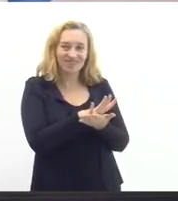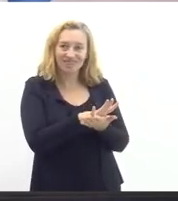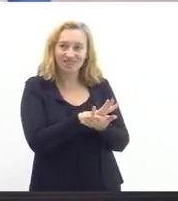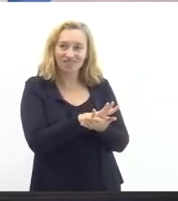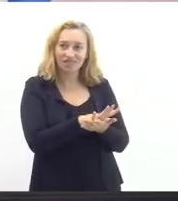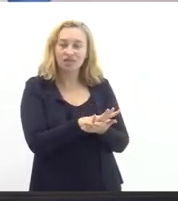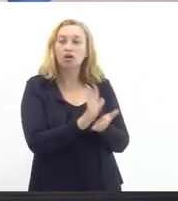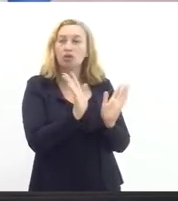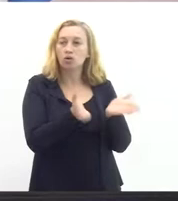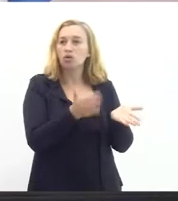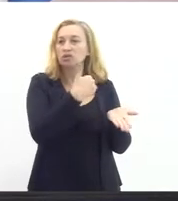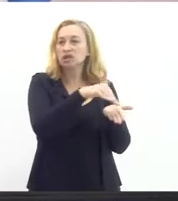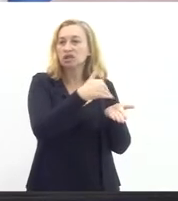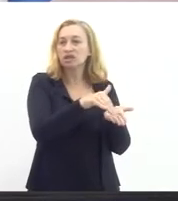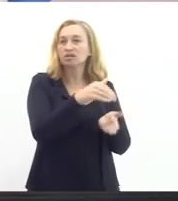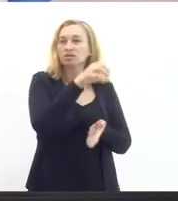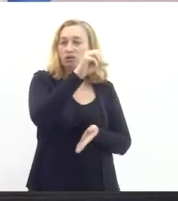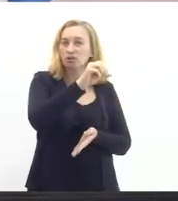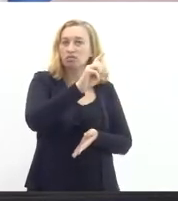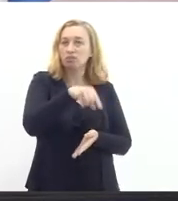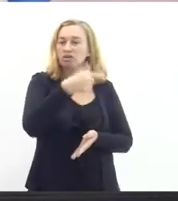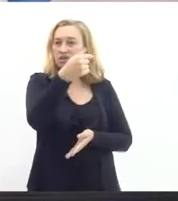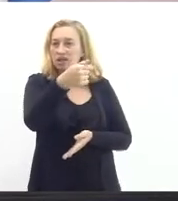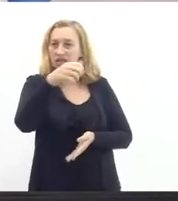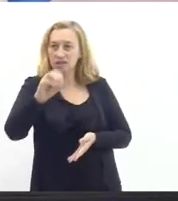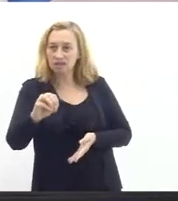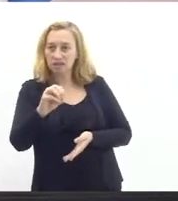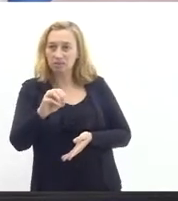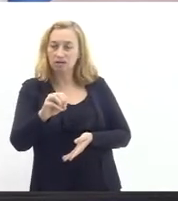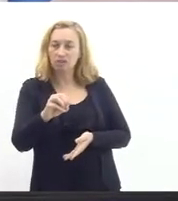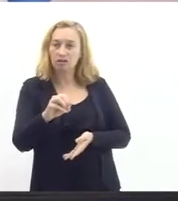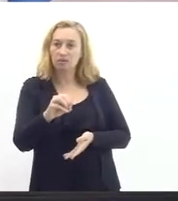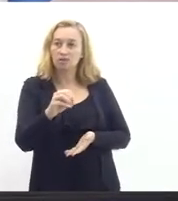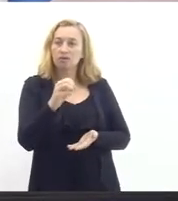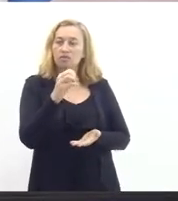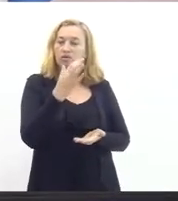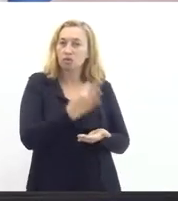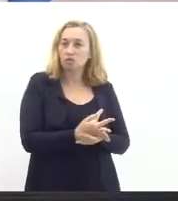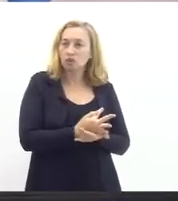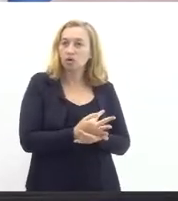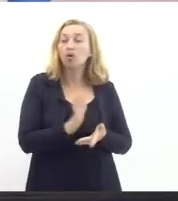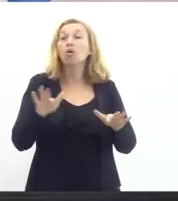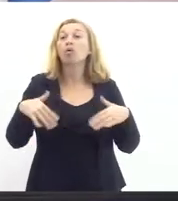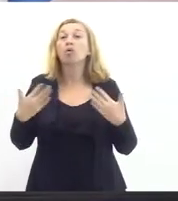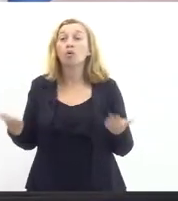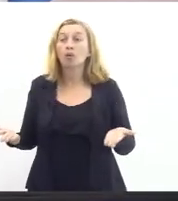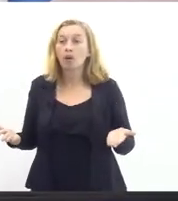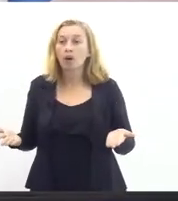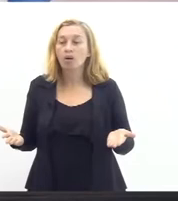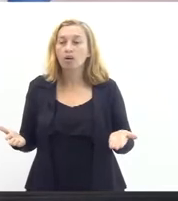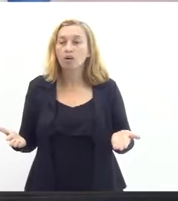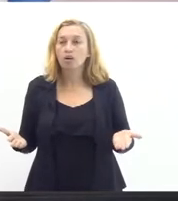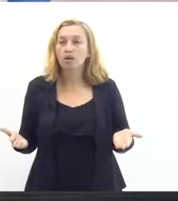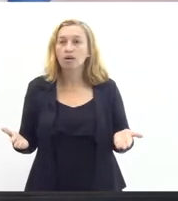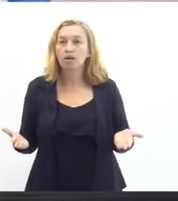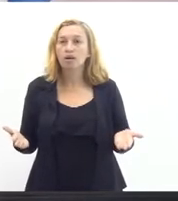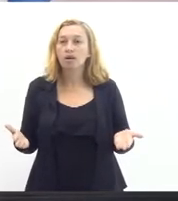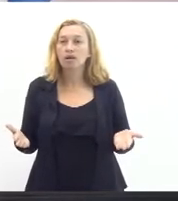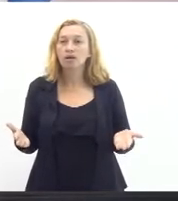em 7.900 professores faltantes e qual é a previsão de cobertura